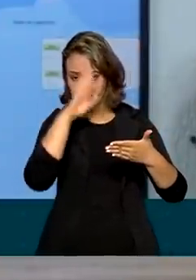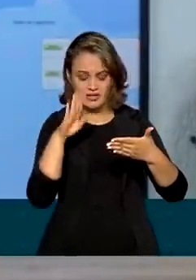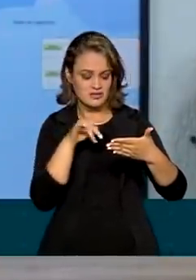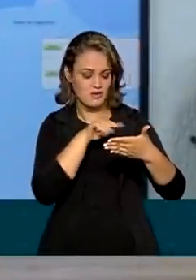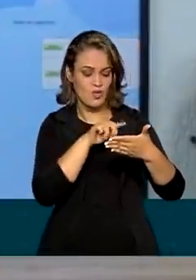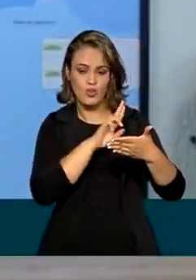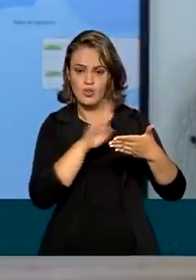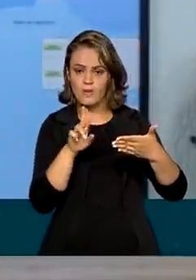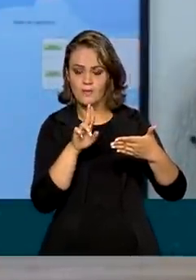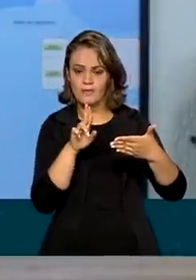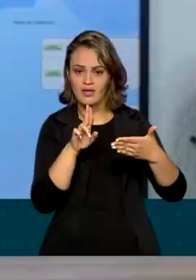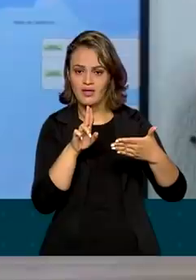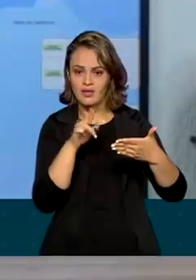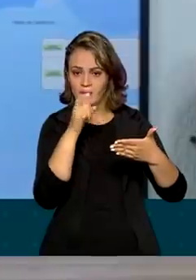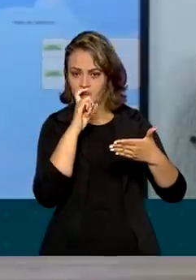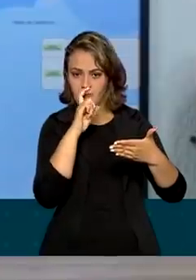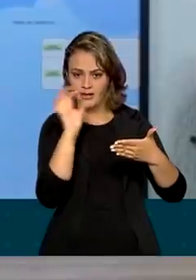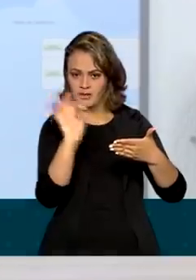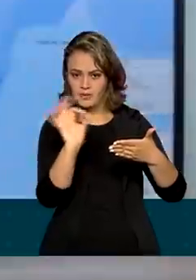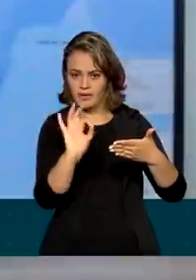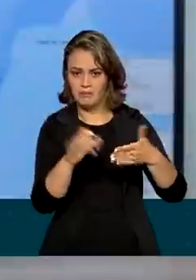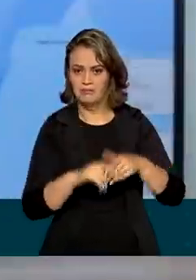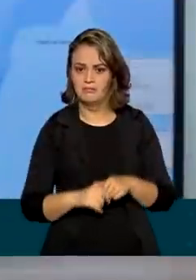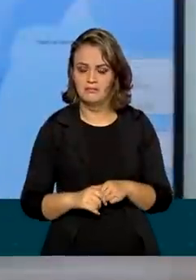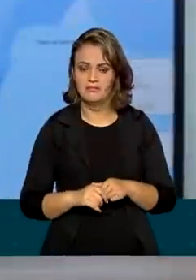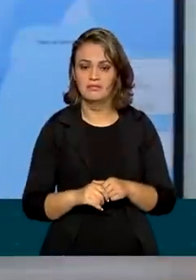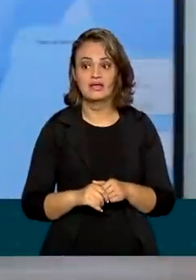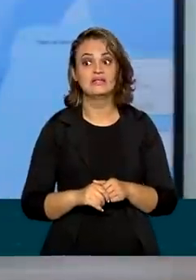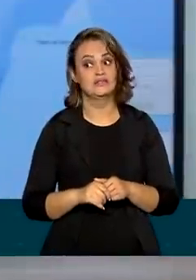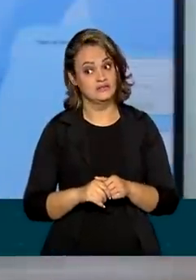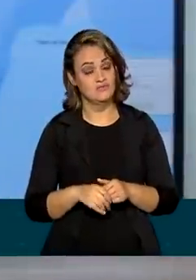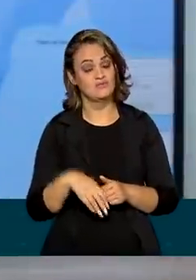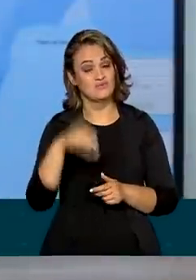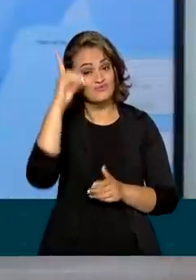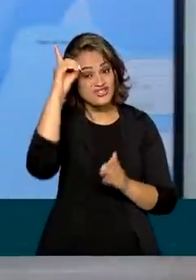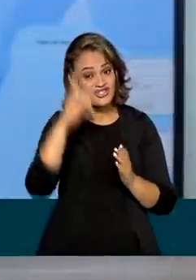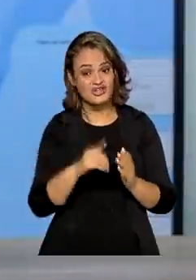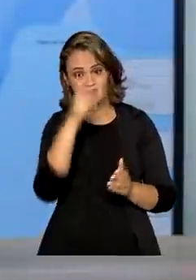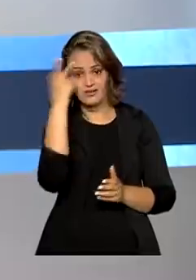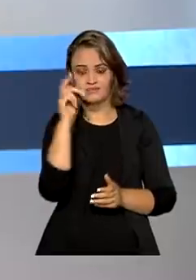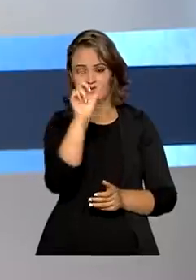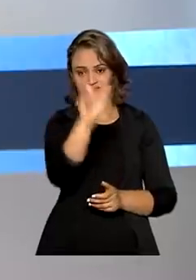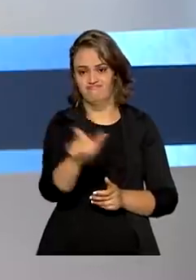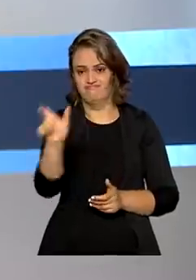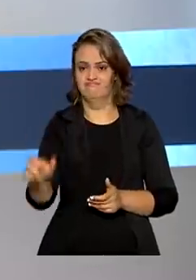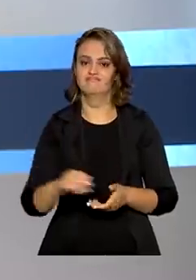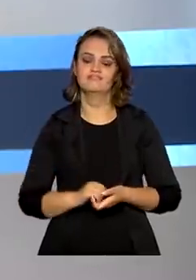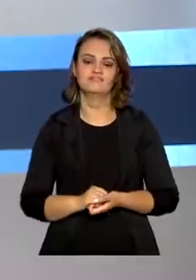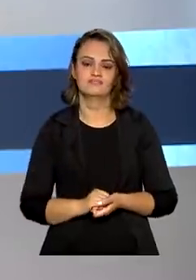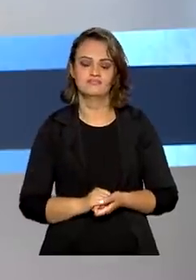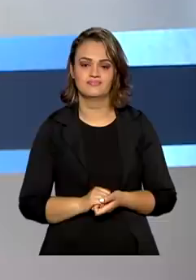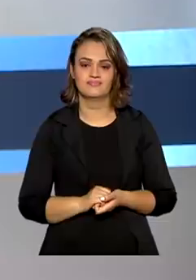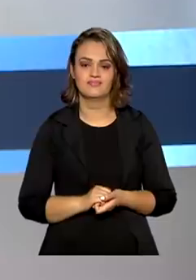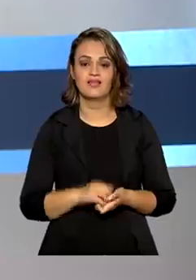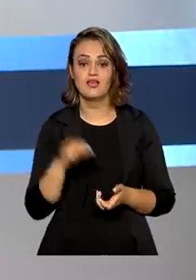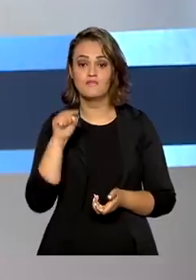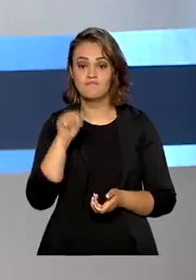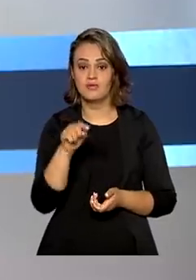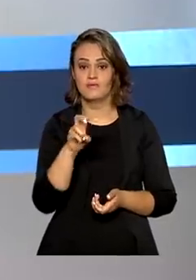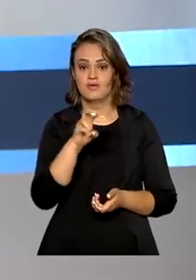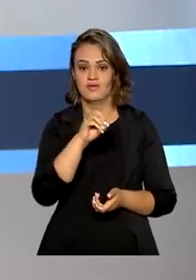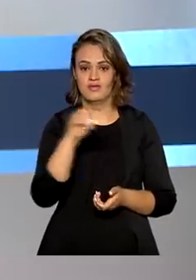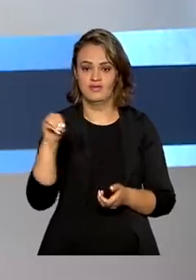constam ali o nome do pai. E esse é um direito dessas pessoas. Com 1.500